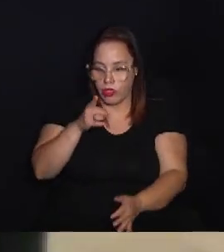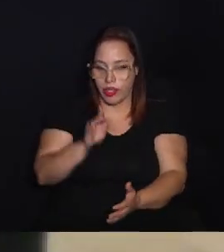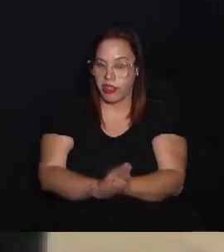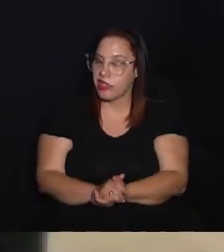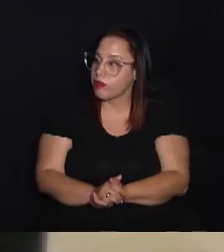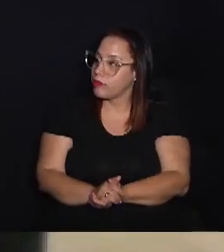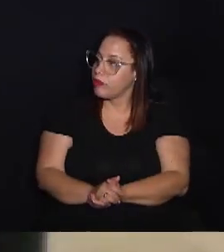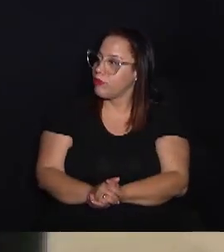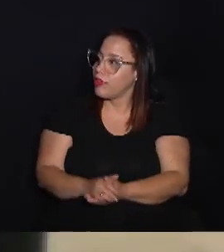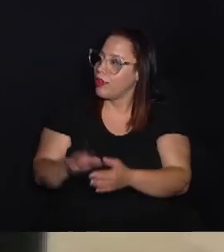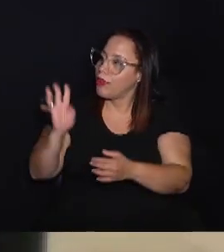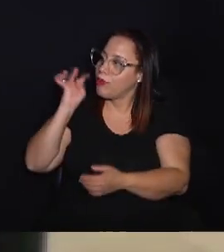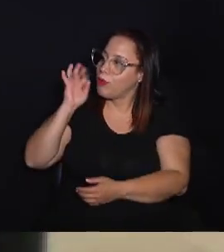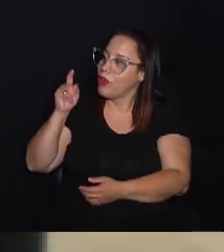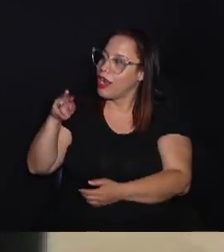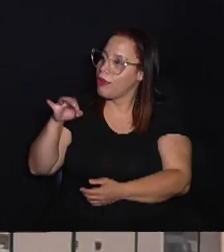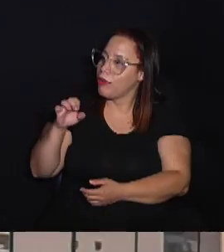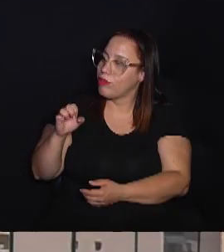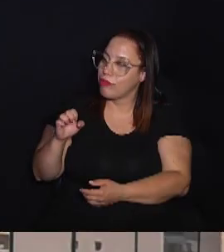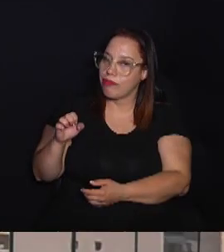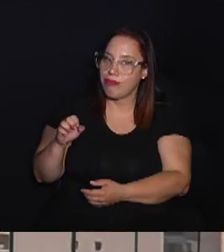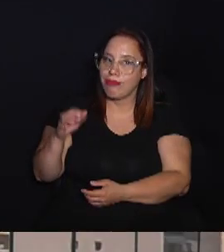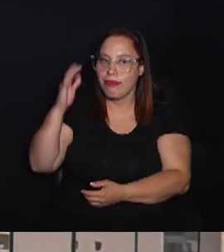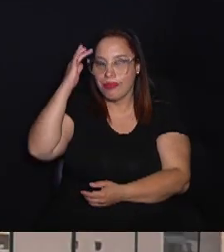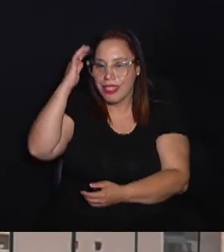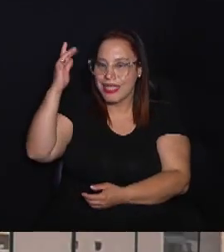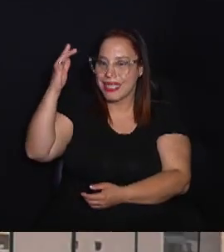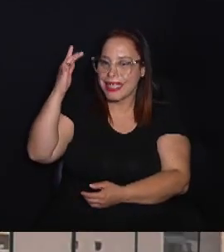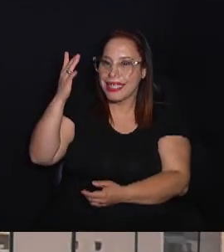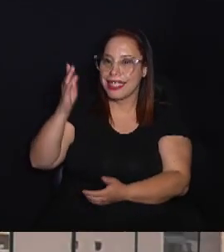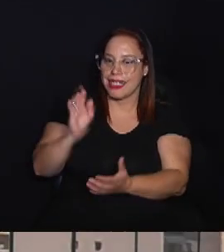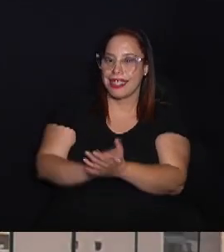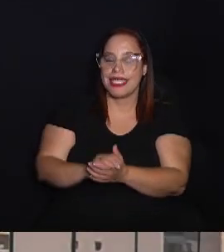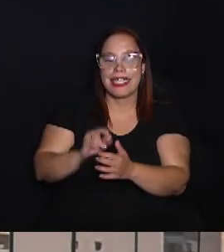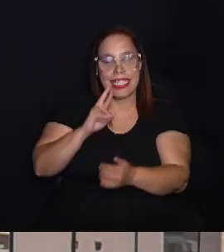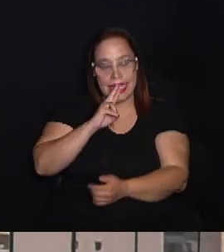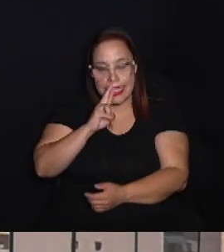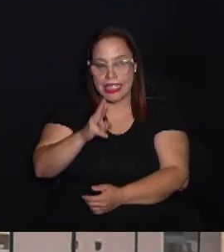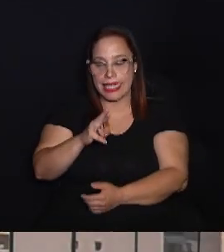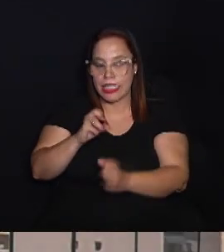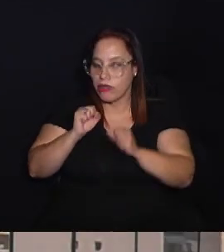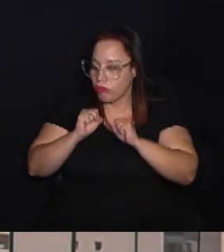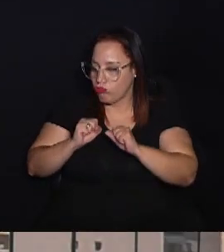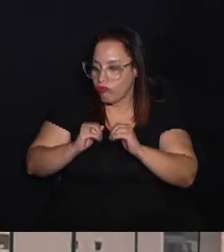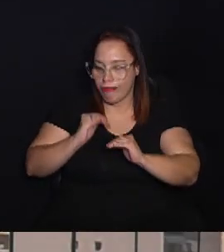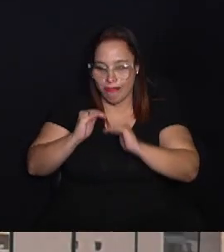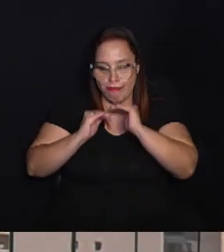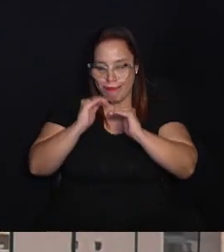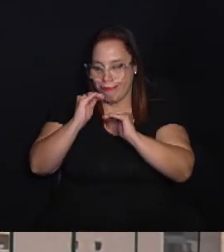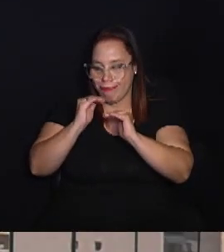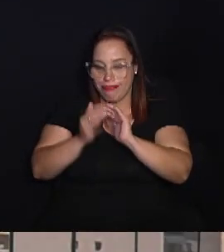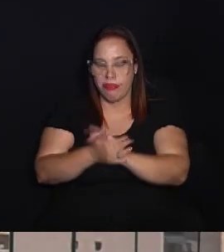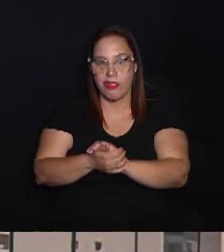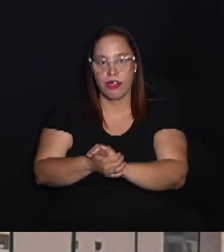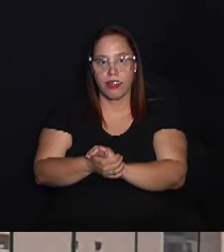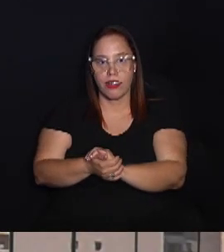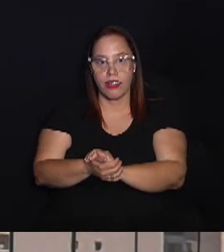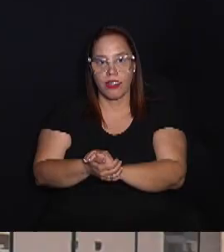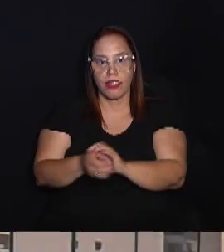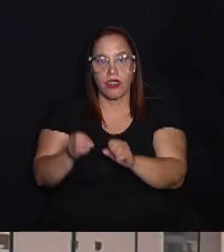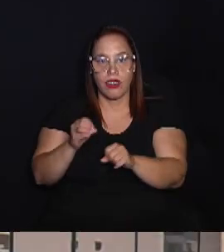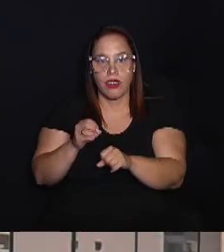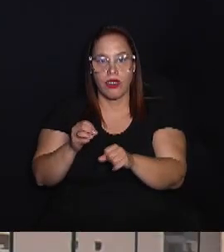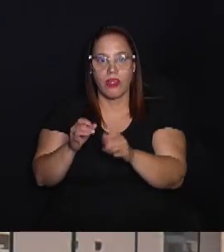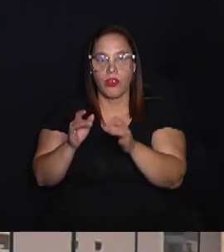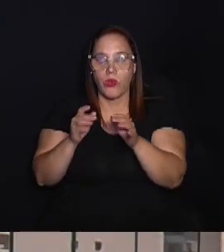economias que são indiretas. Muito legal, Felipe. Já deu para ter uma dimensão aí que tem solução. Dá para a gente fazer muita coisa, né?